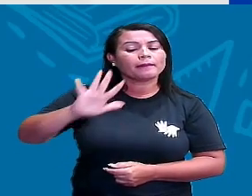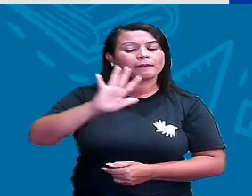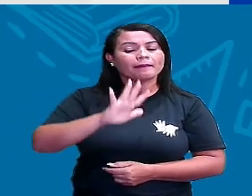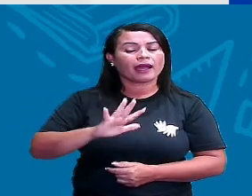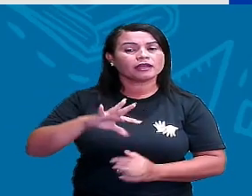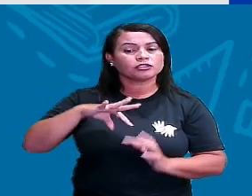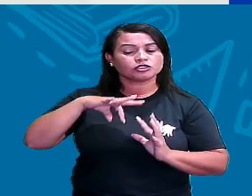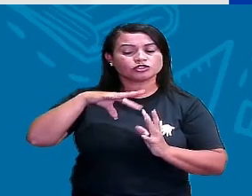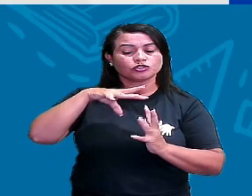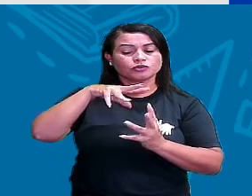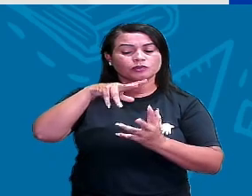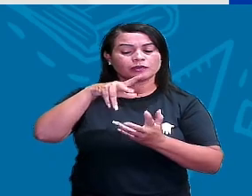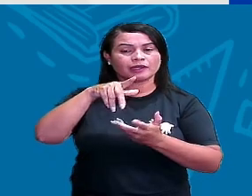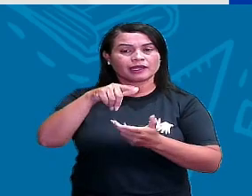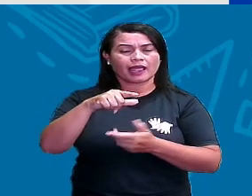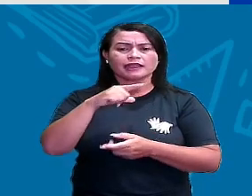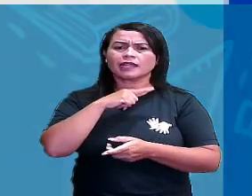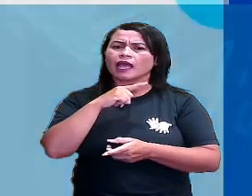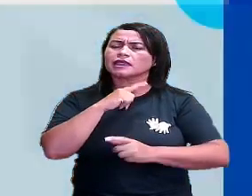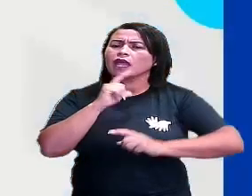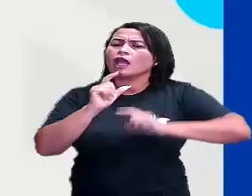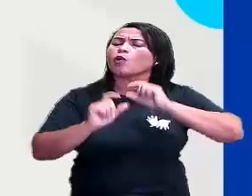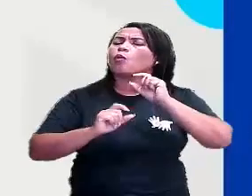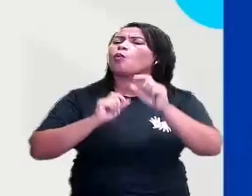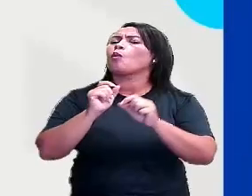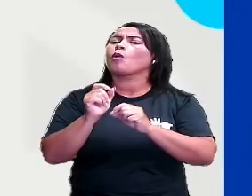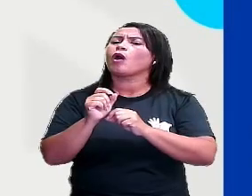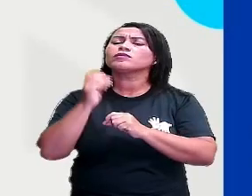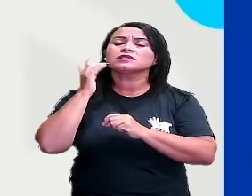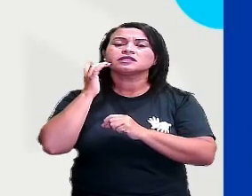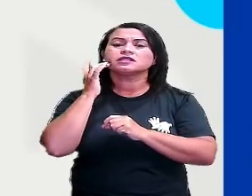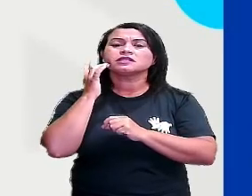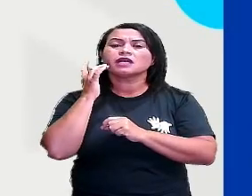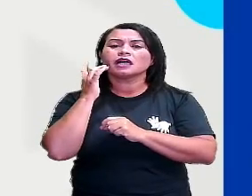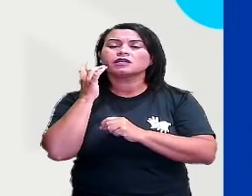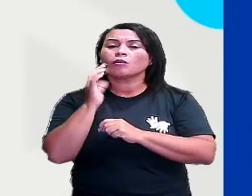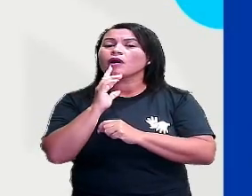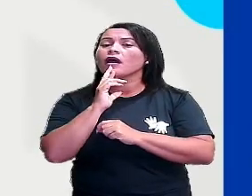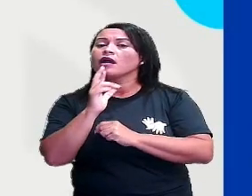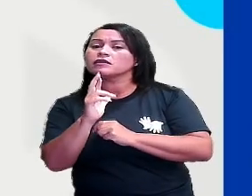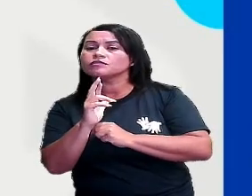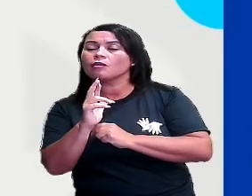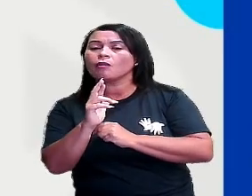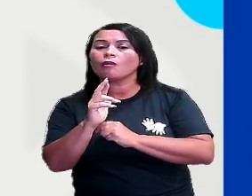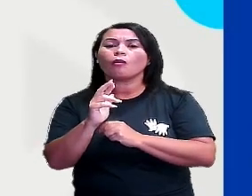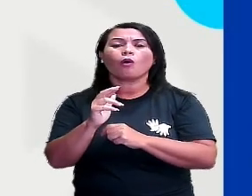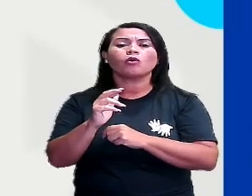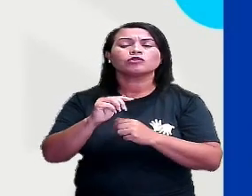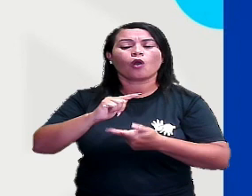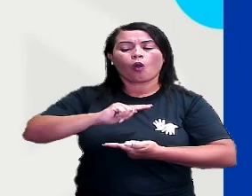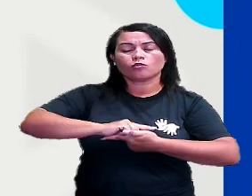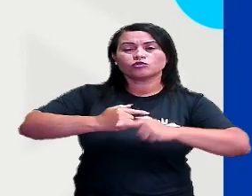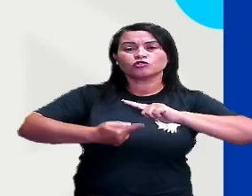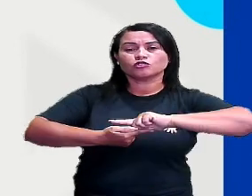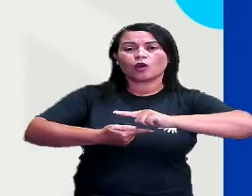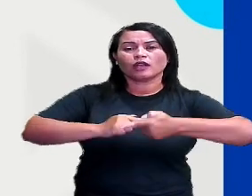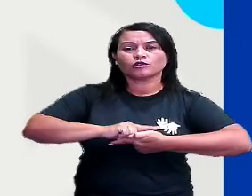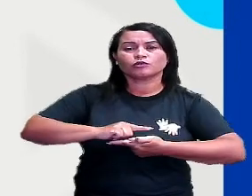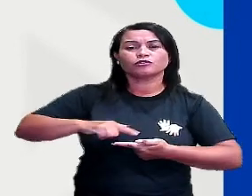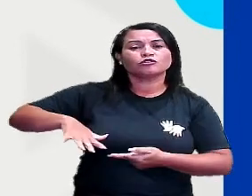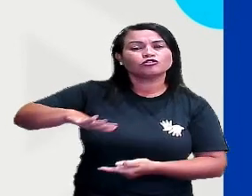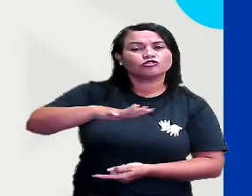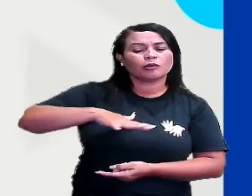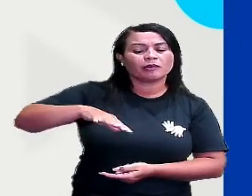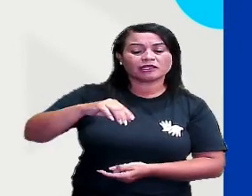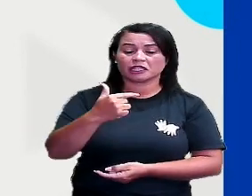planeta Terra sugere qual sólido geométrico? Então, fácil, fácil, fácil. É aquele sólido geométrico